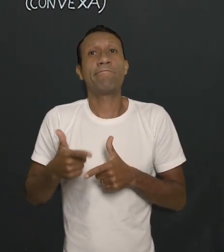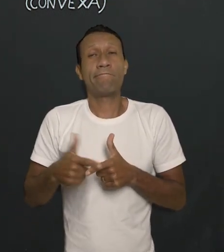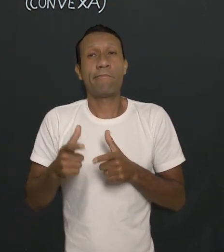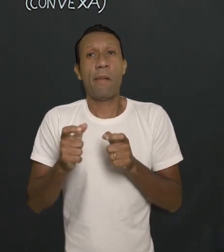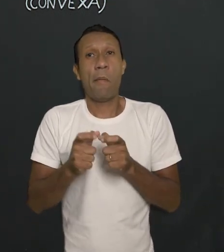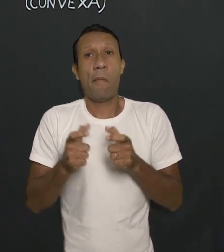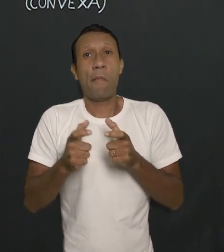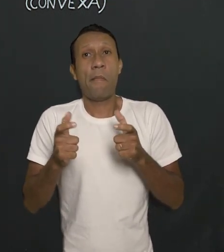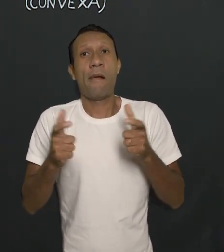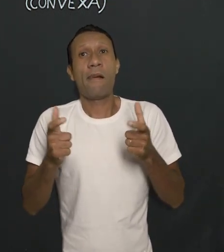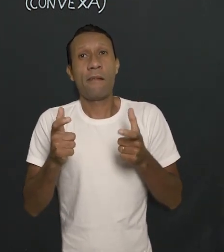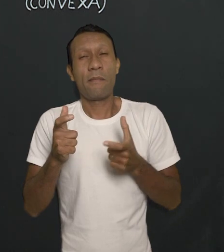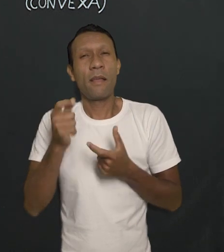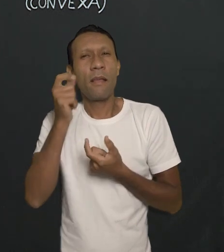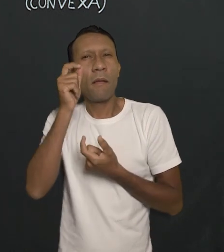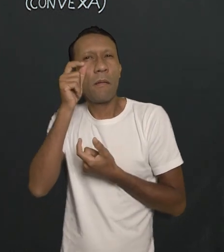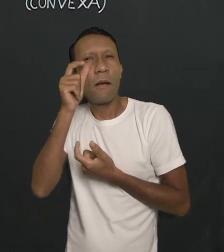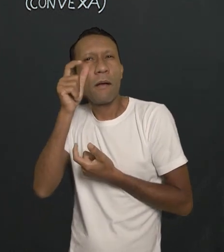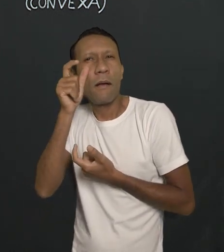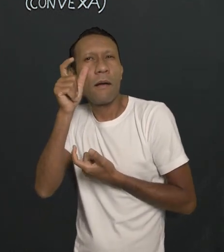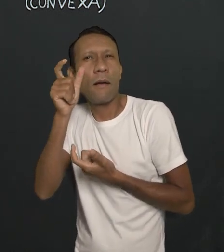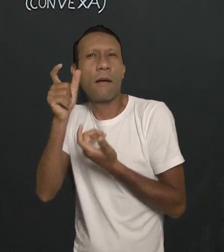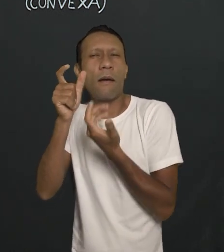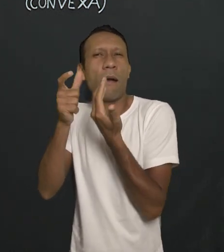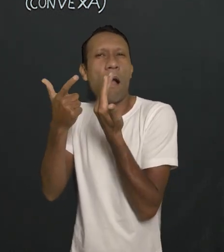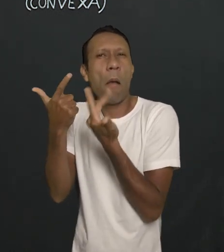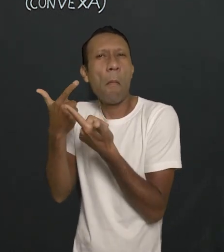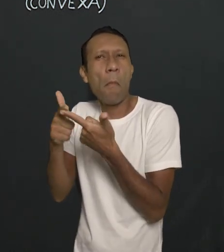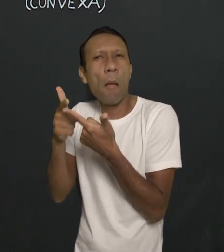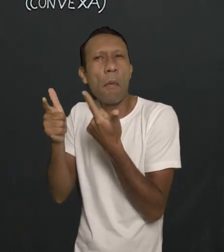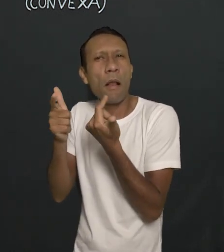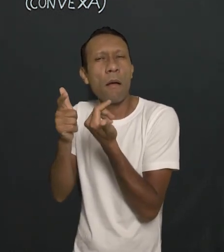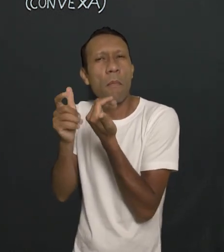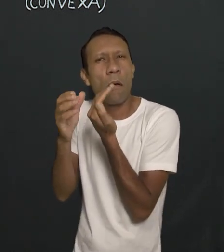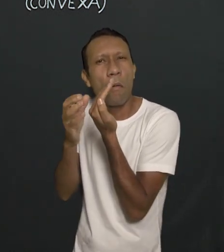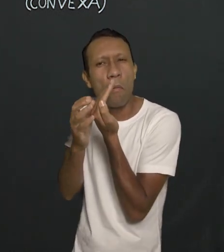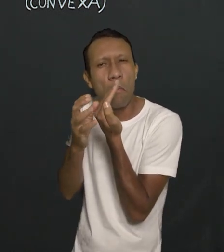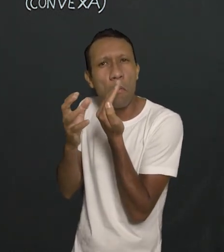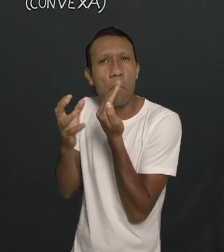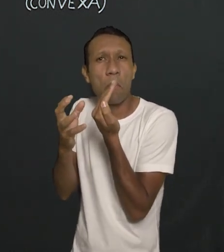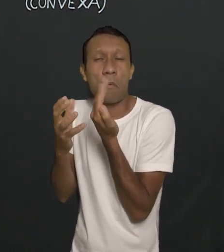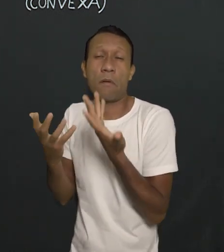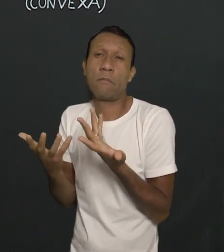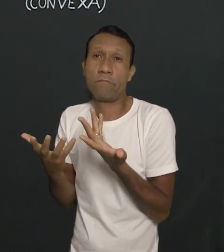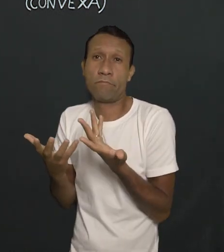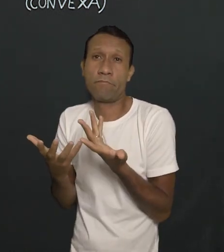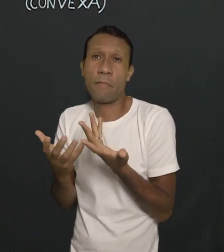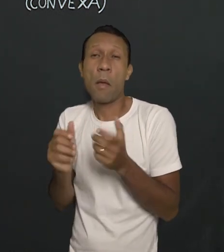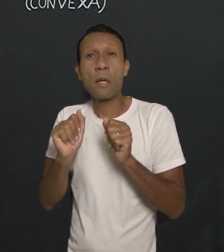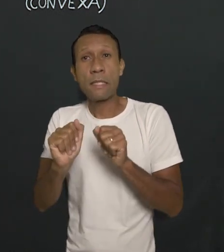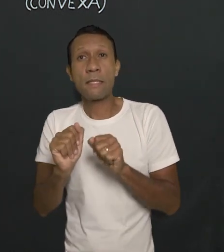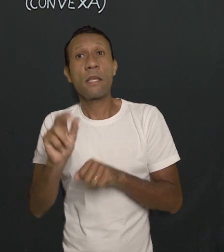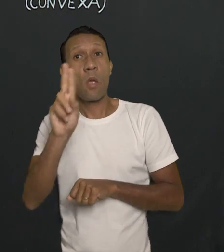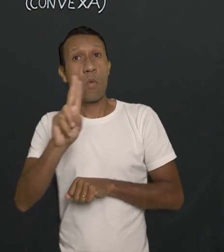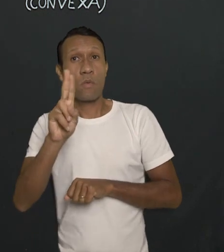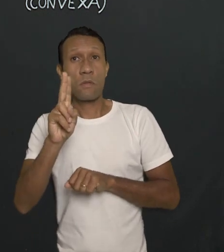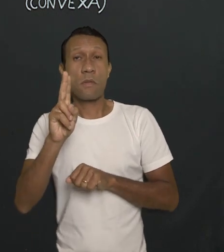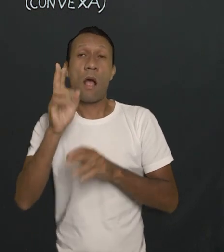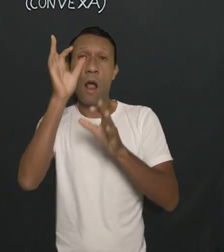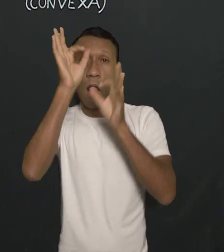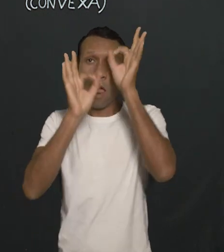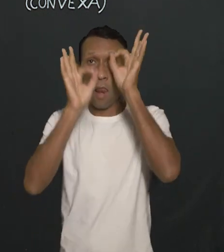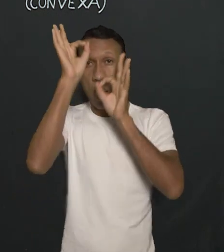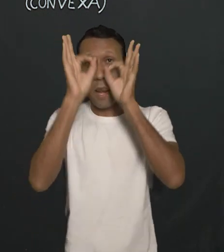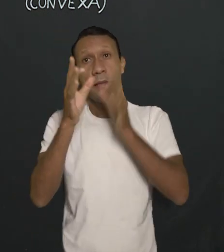a sua miopia aumente um pouco mais, justamente devido ao alongamento. Pode ser que fique na boa? Pode ser. Oremos.